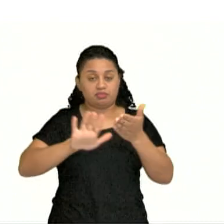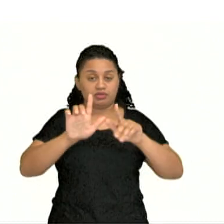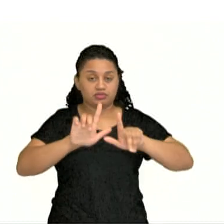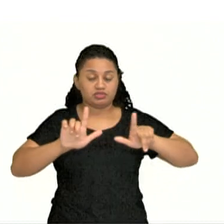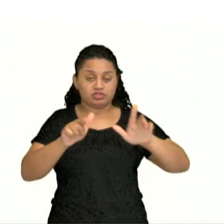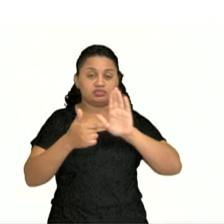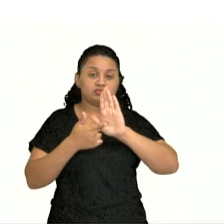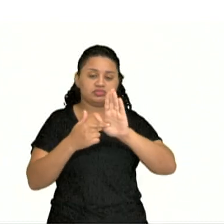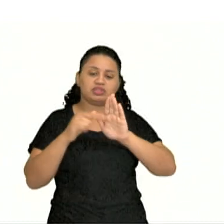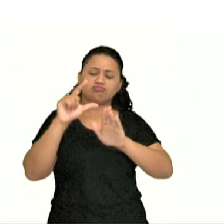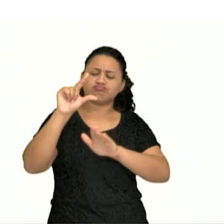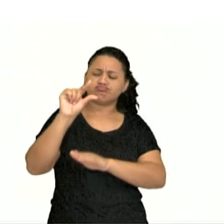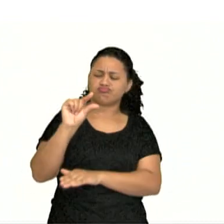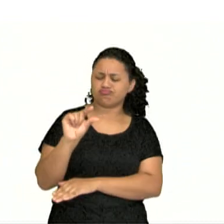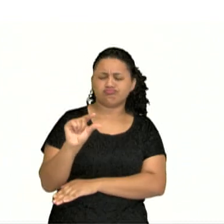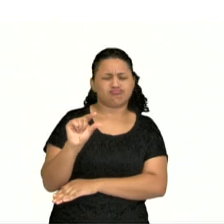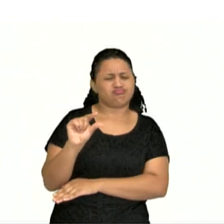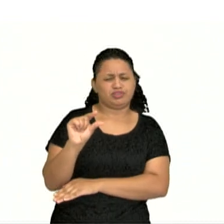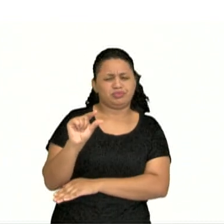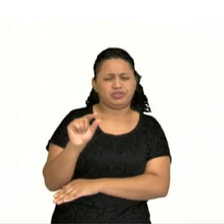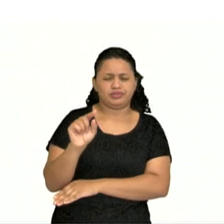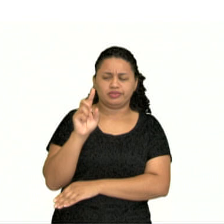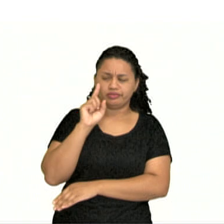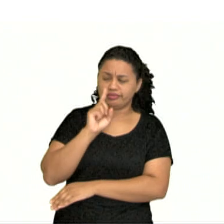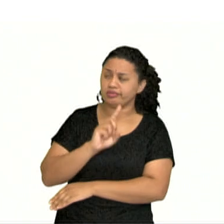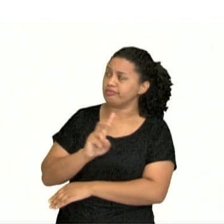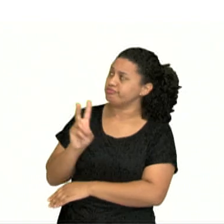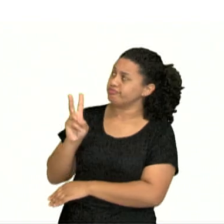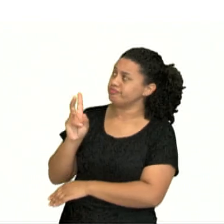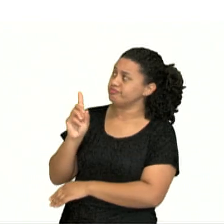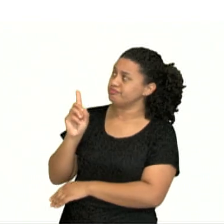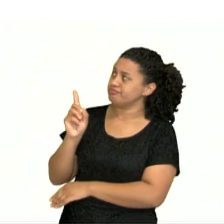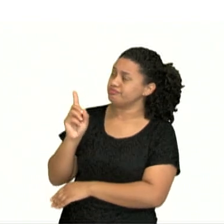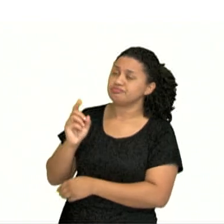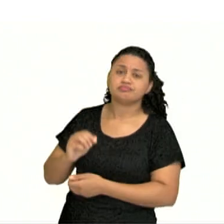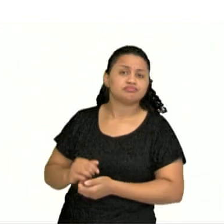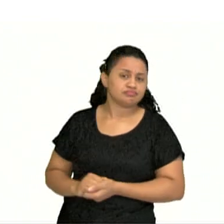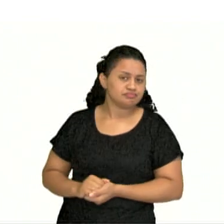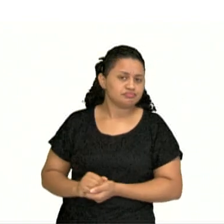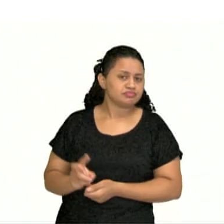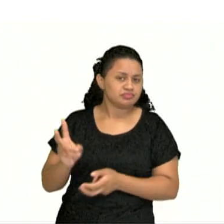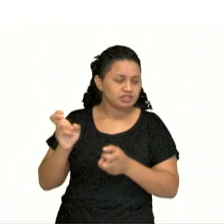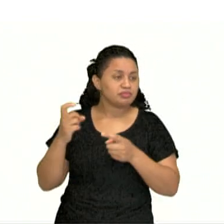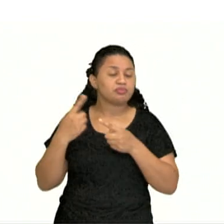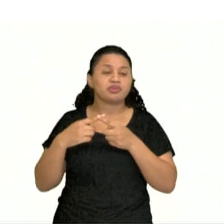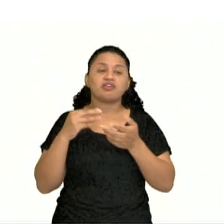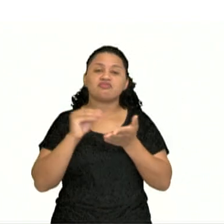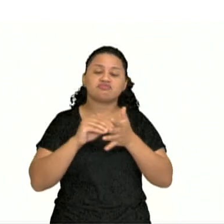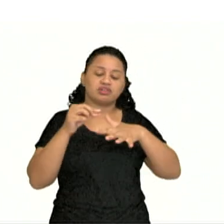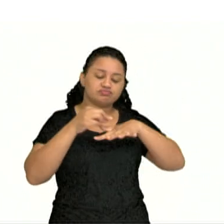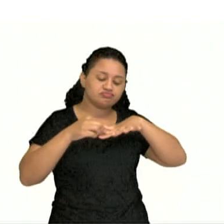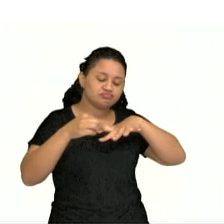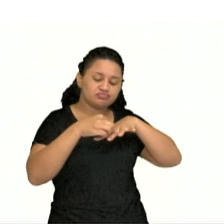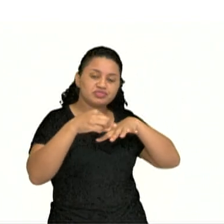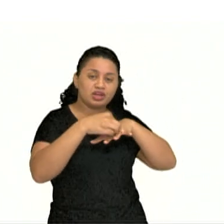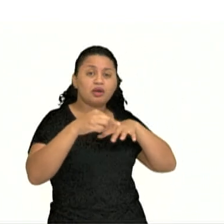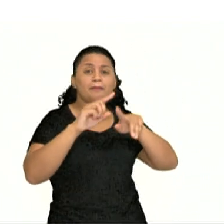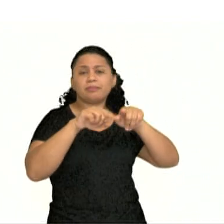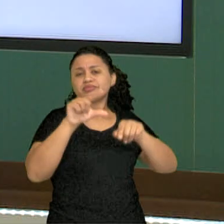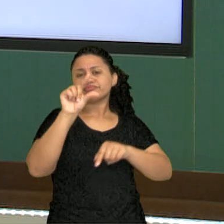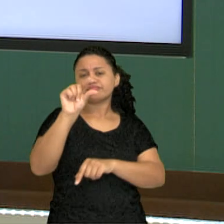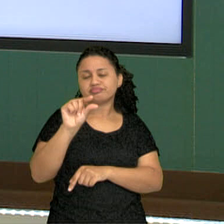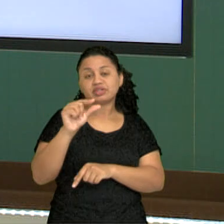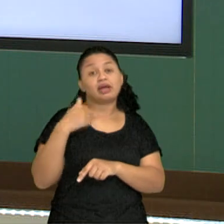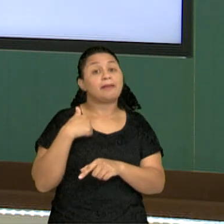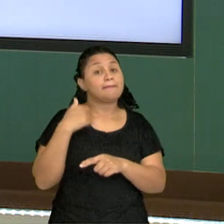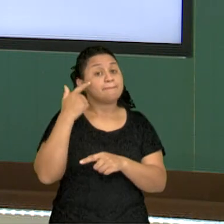são plantas de tamanho reduzido devido a essa ausência de vasos condutores. Imagine uma planta de